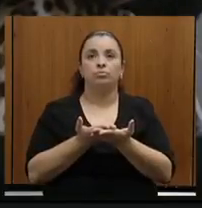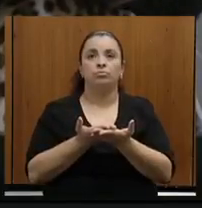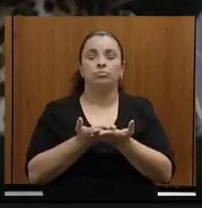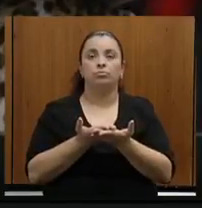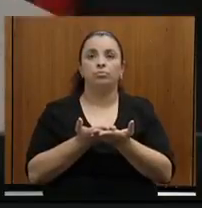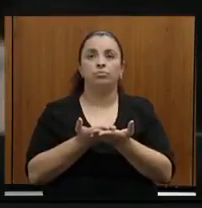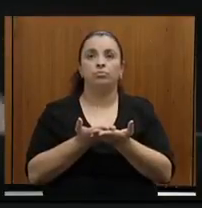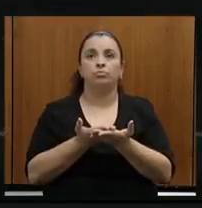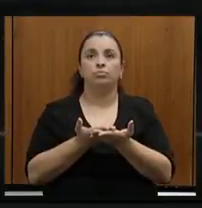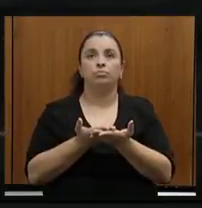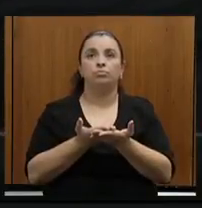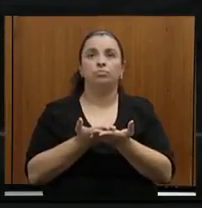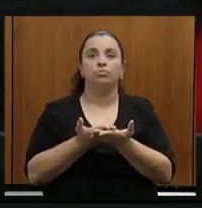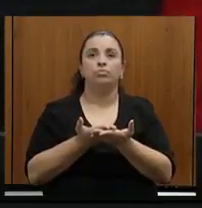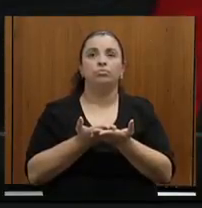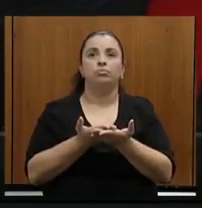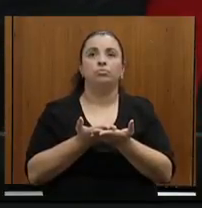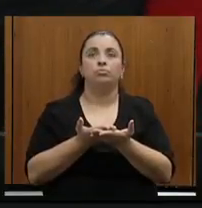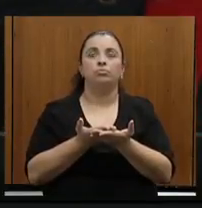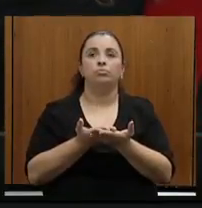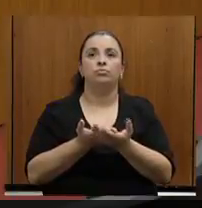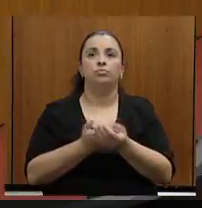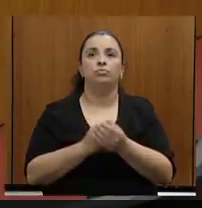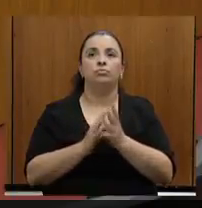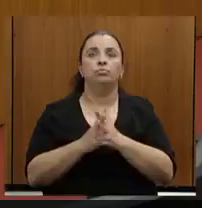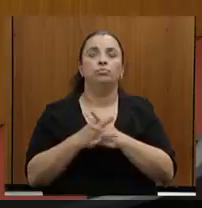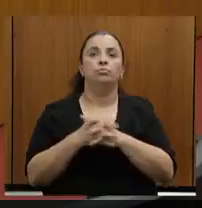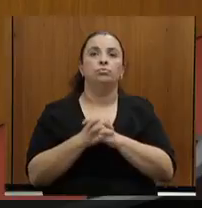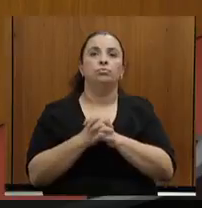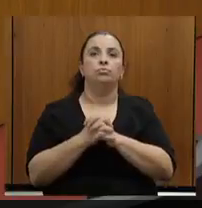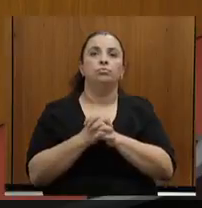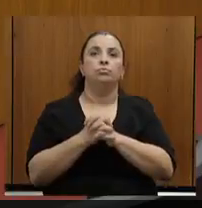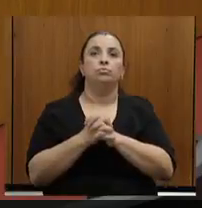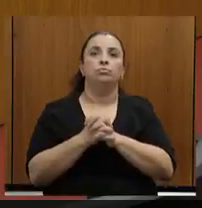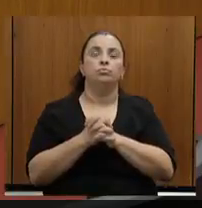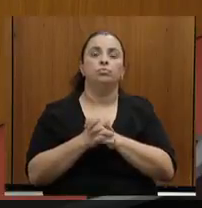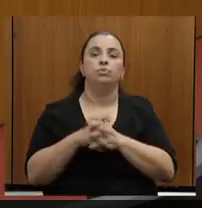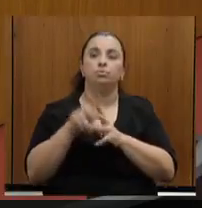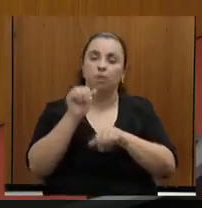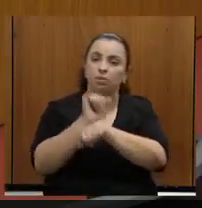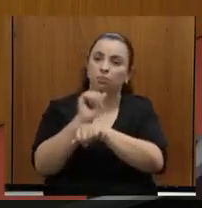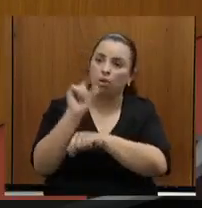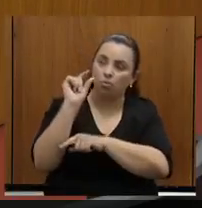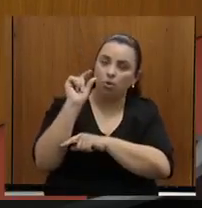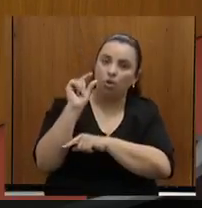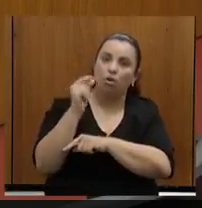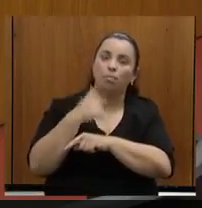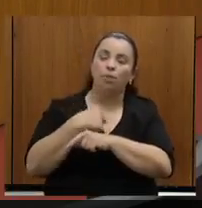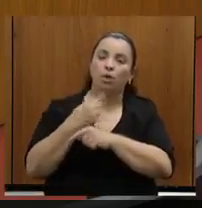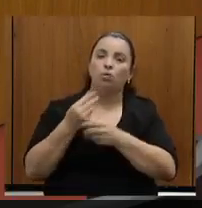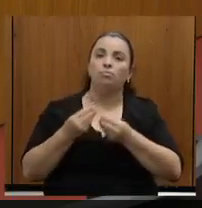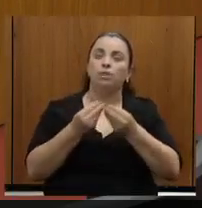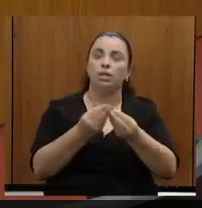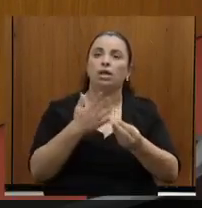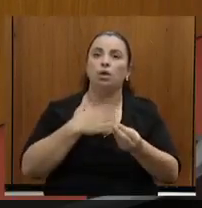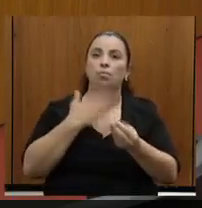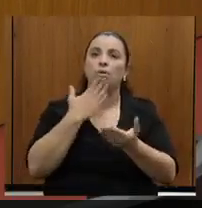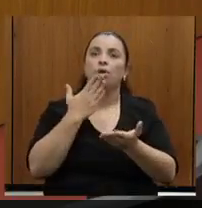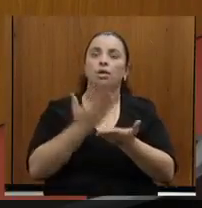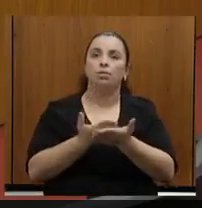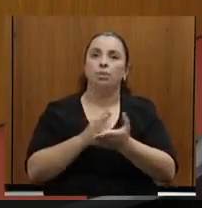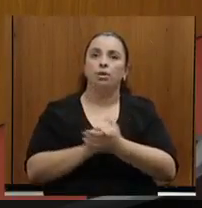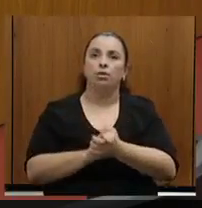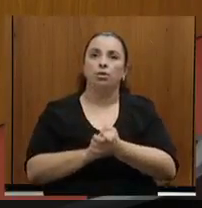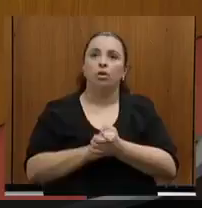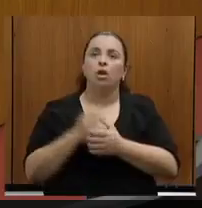Pois não? Pois não? Aguardo, sim, claro. Enquanto isso, eu posso ir